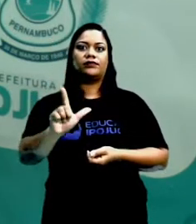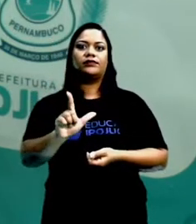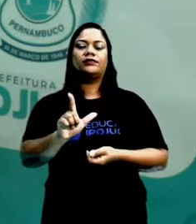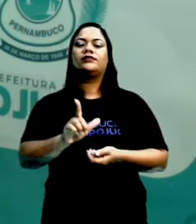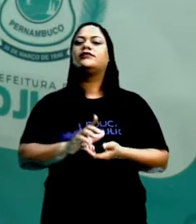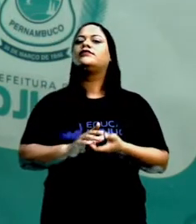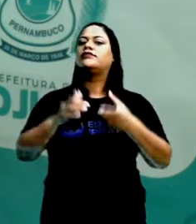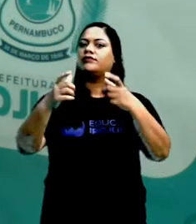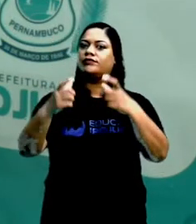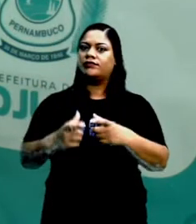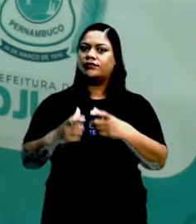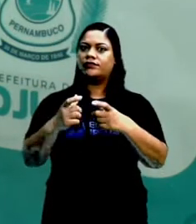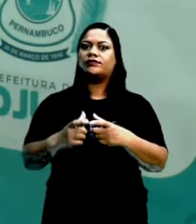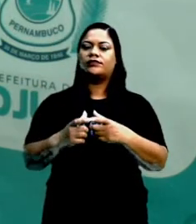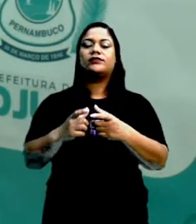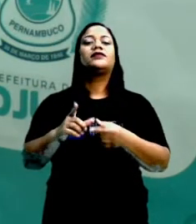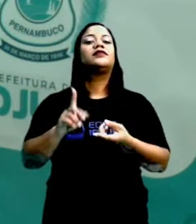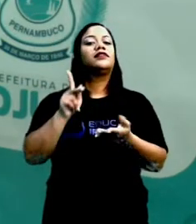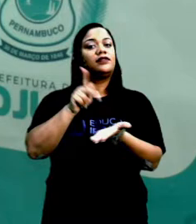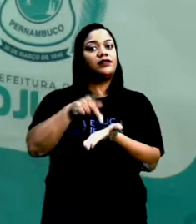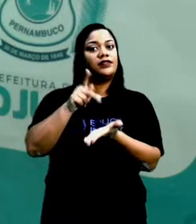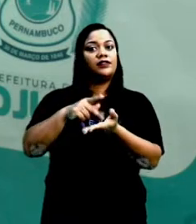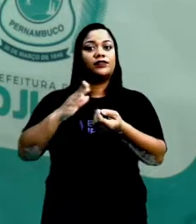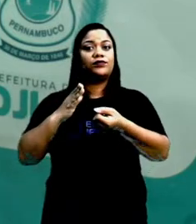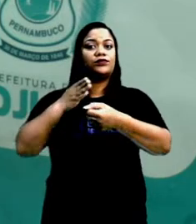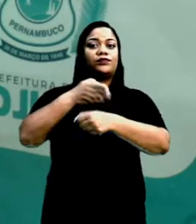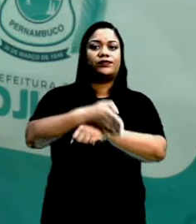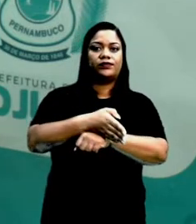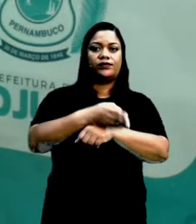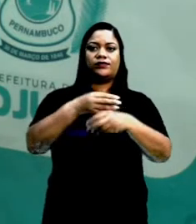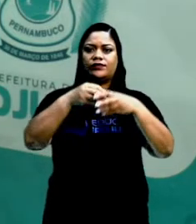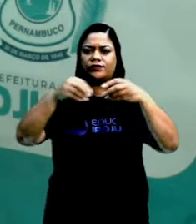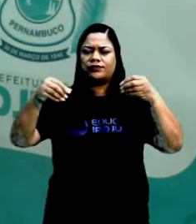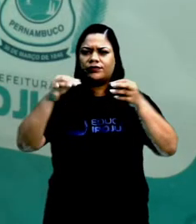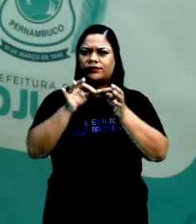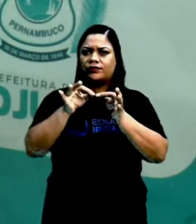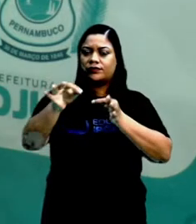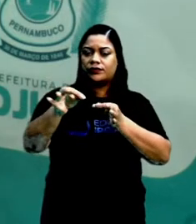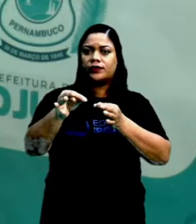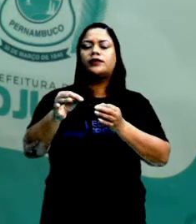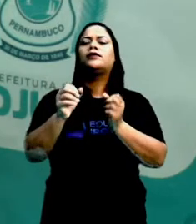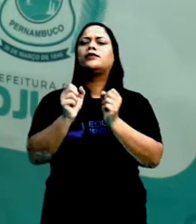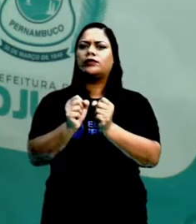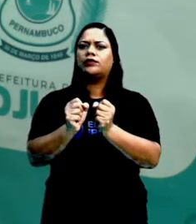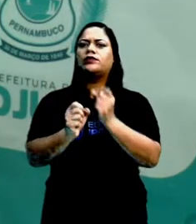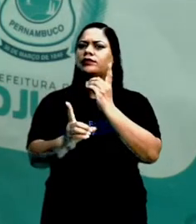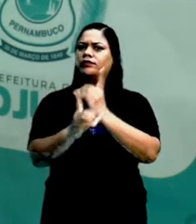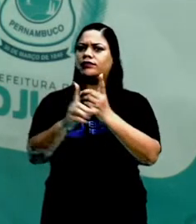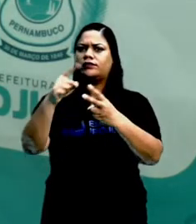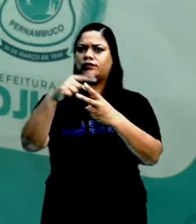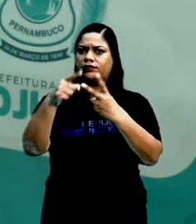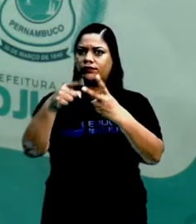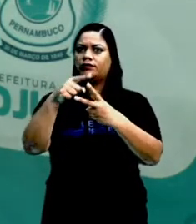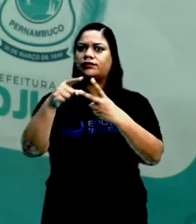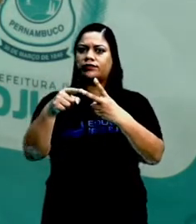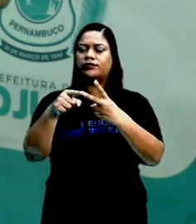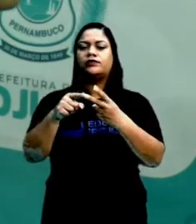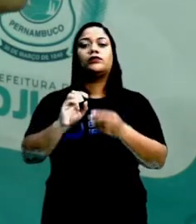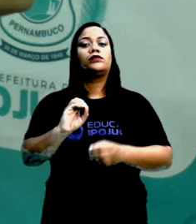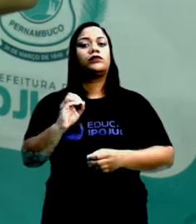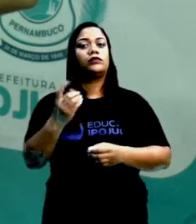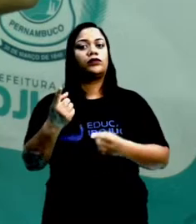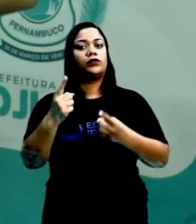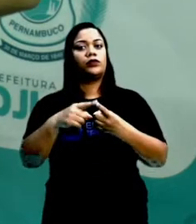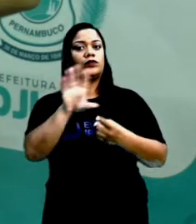região. Então, foi realmente uma invasão do território. Então, vocês podem encontrar os dois termos que significam a mesma coisa. Ou